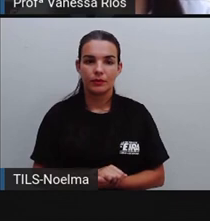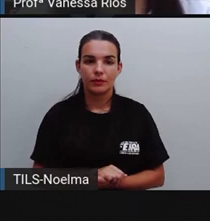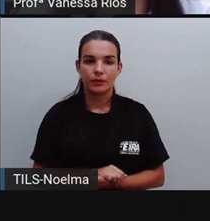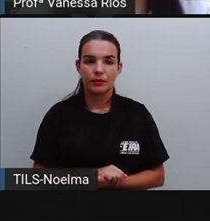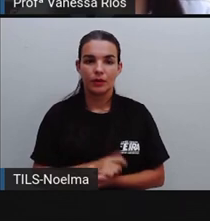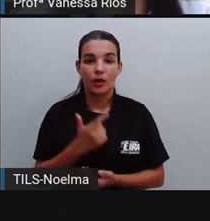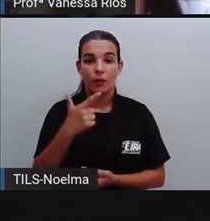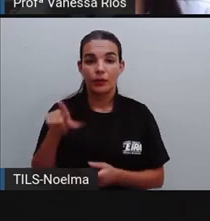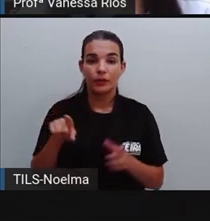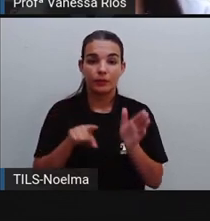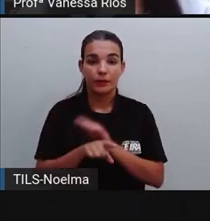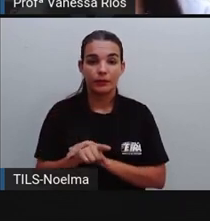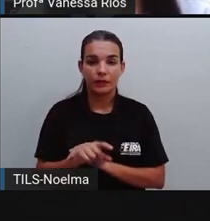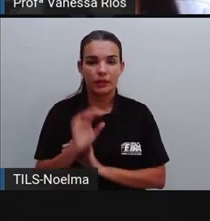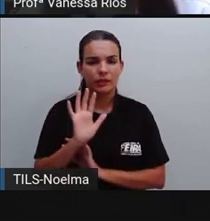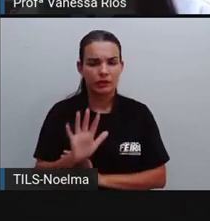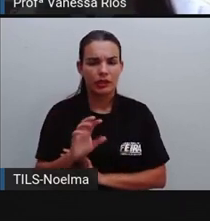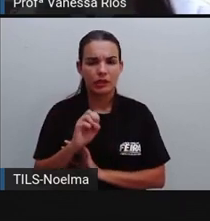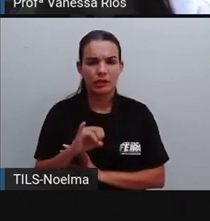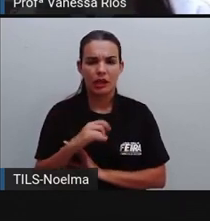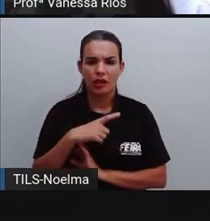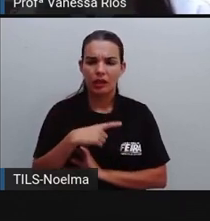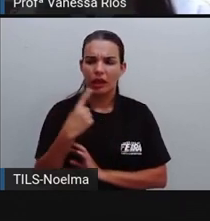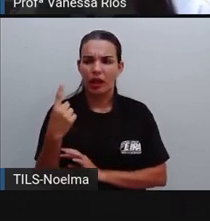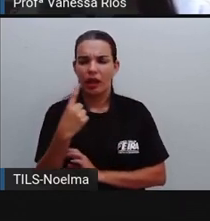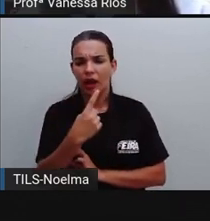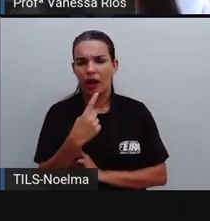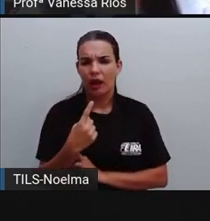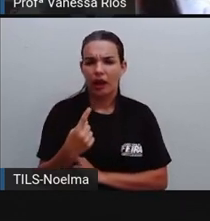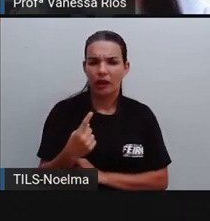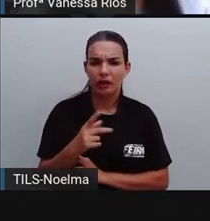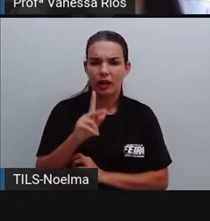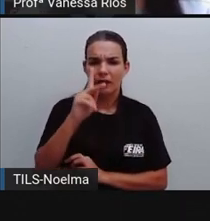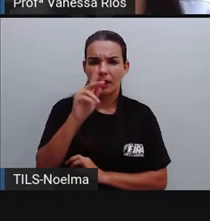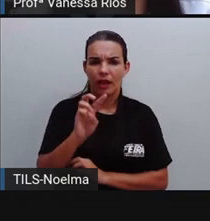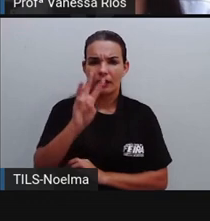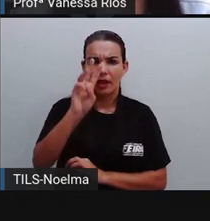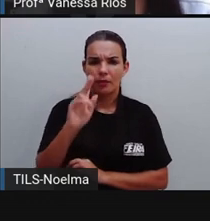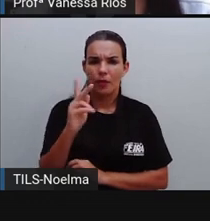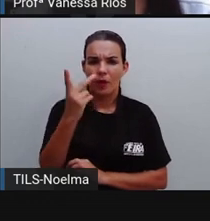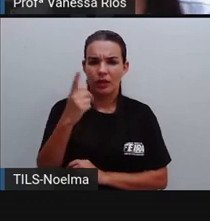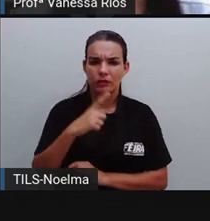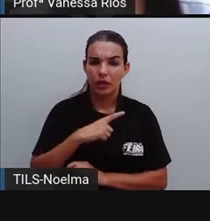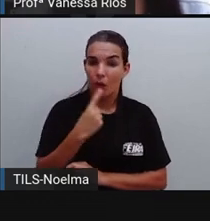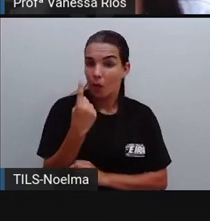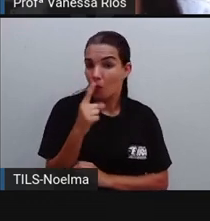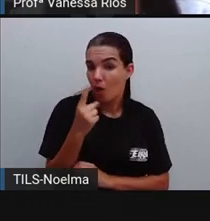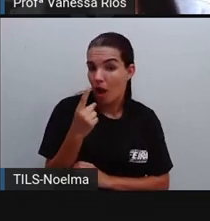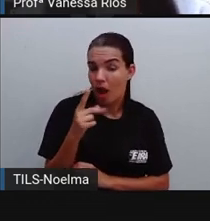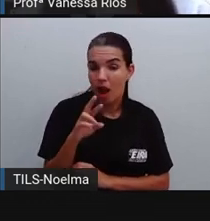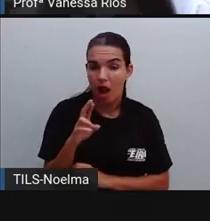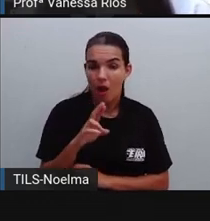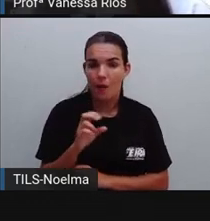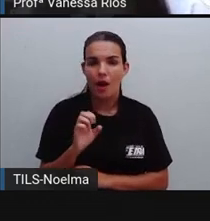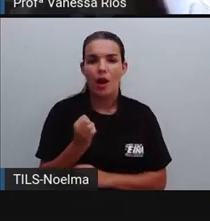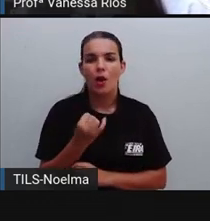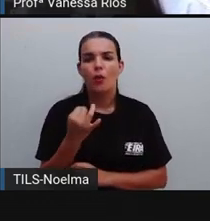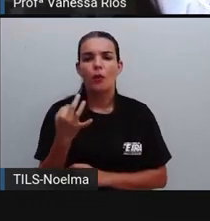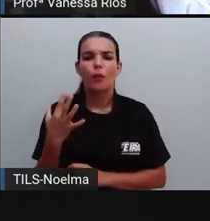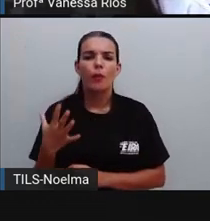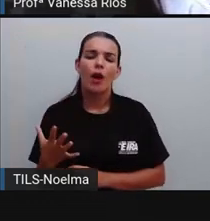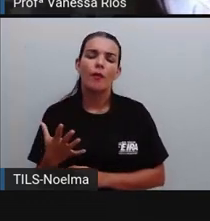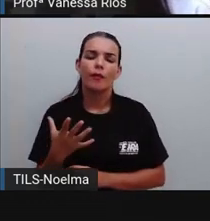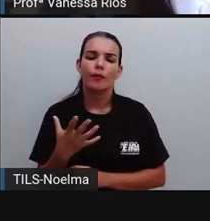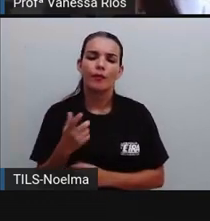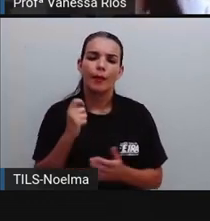Outra pergunta. Supondo que cada quilowatts hora custa um real, qual o valor da conta